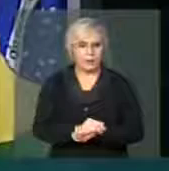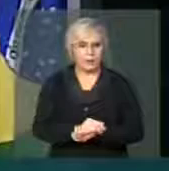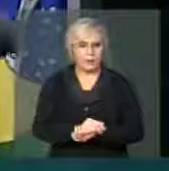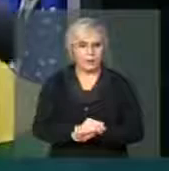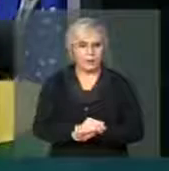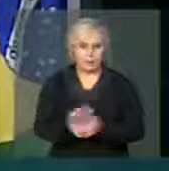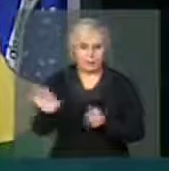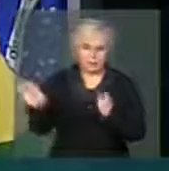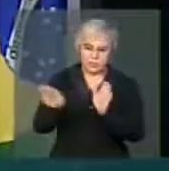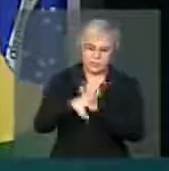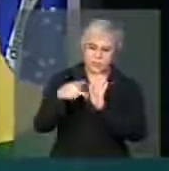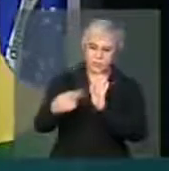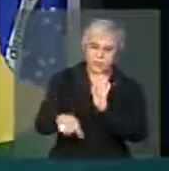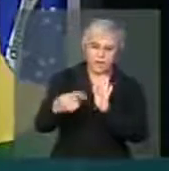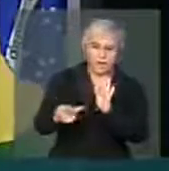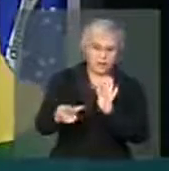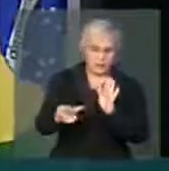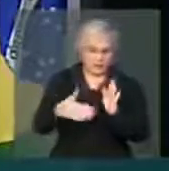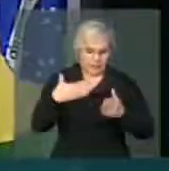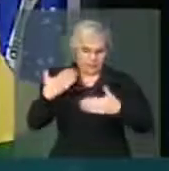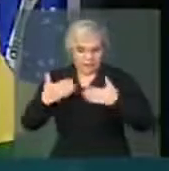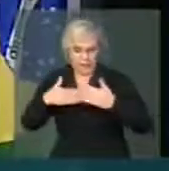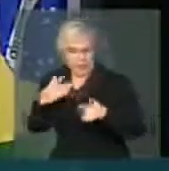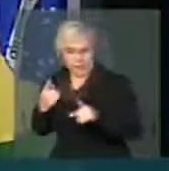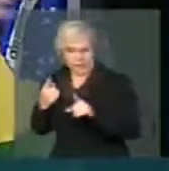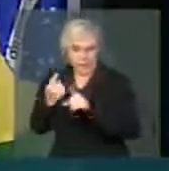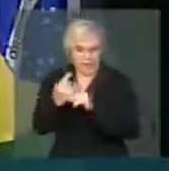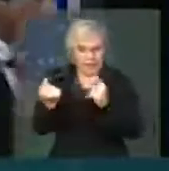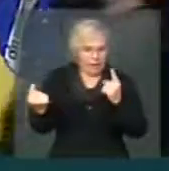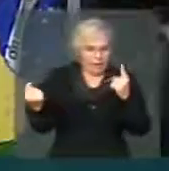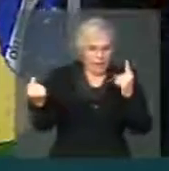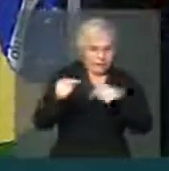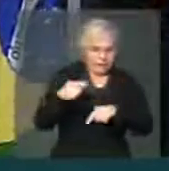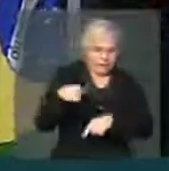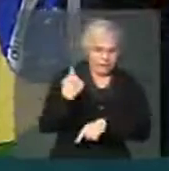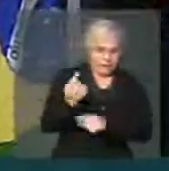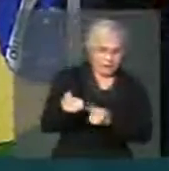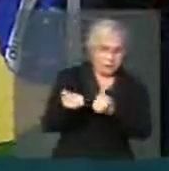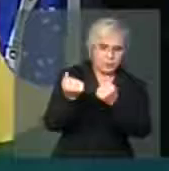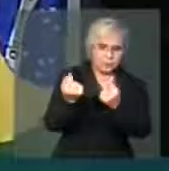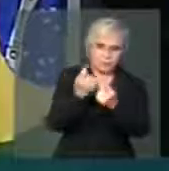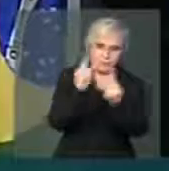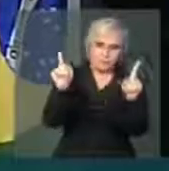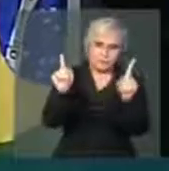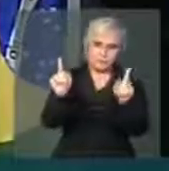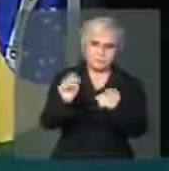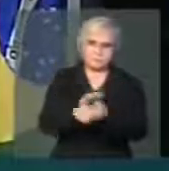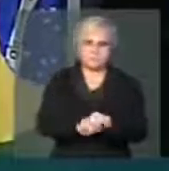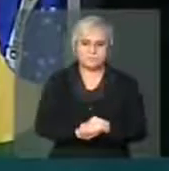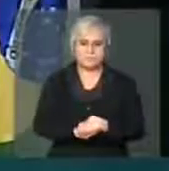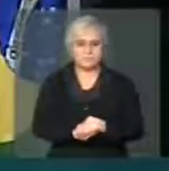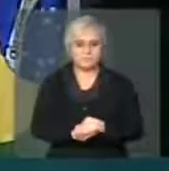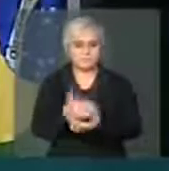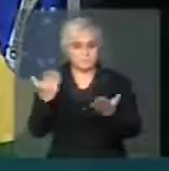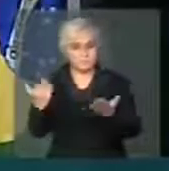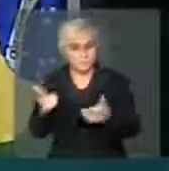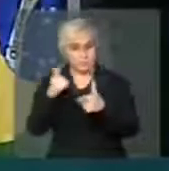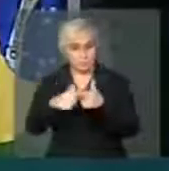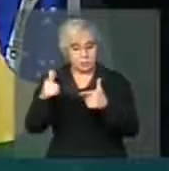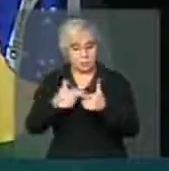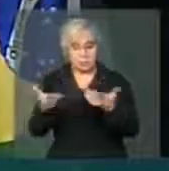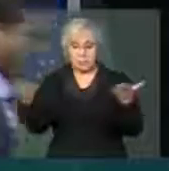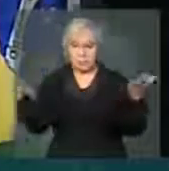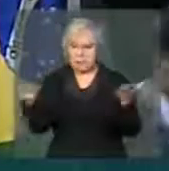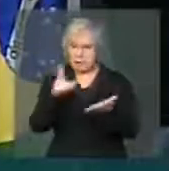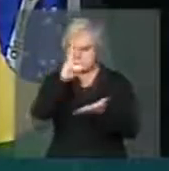De uma maneira inexorável Contra a nossa economia Não se trata disso Essa crise que